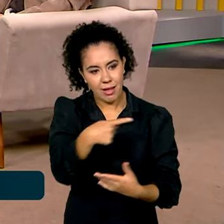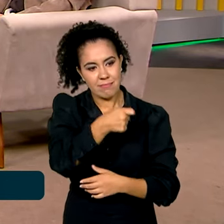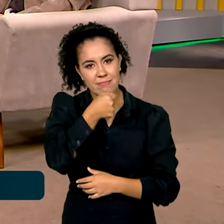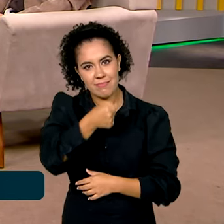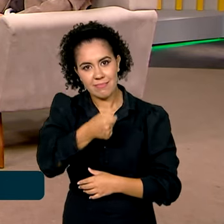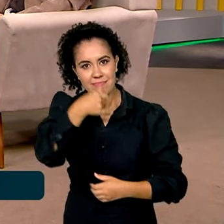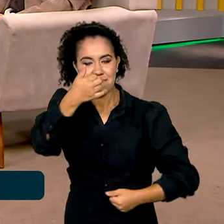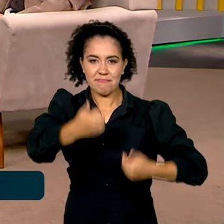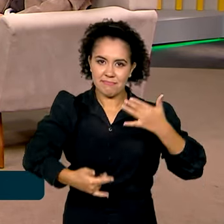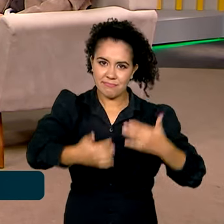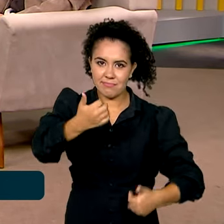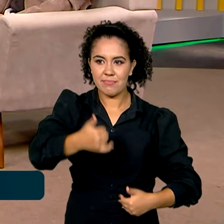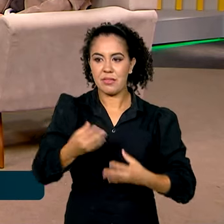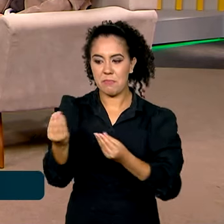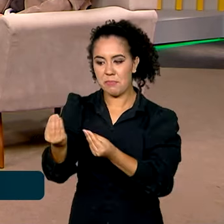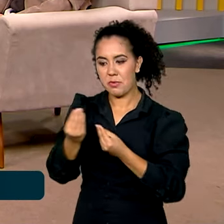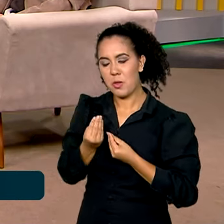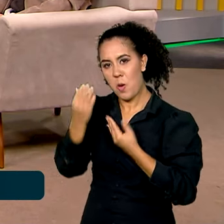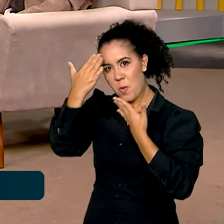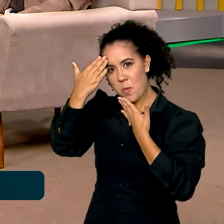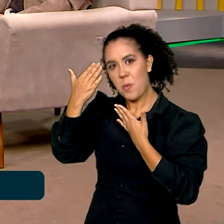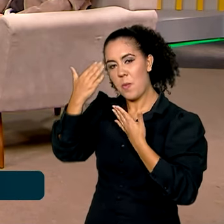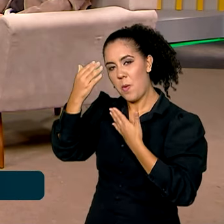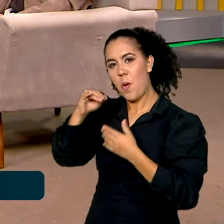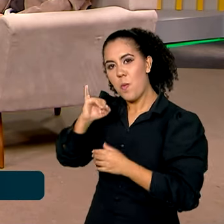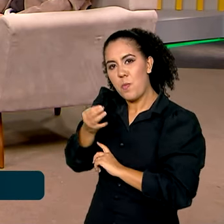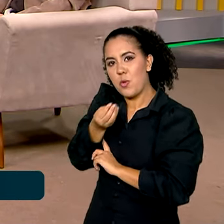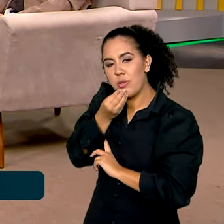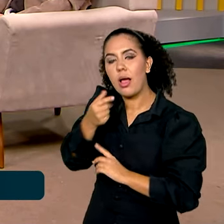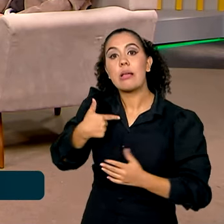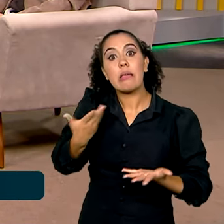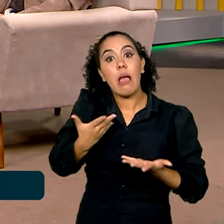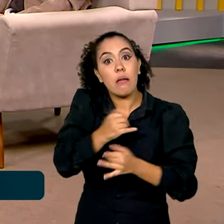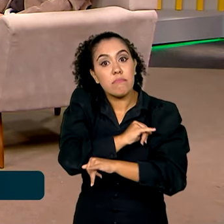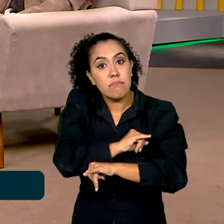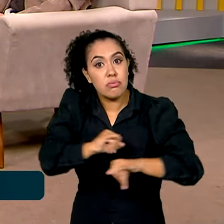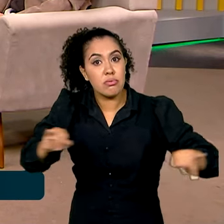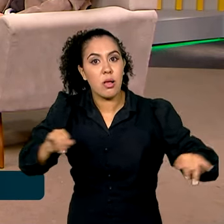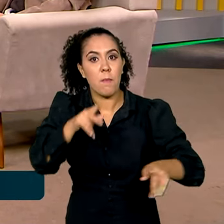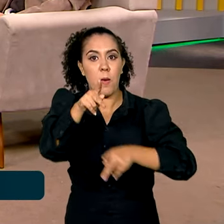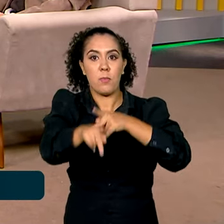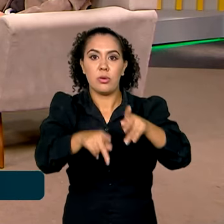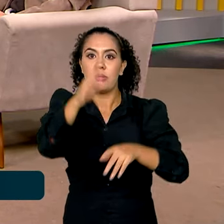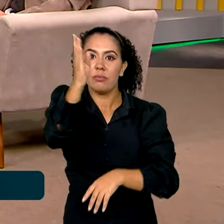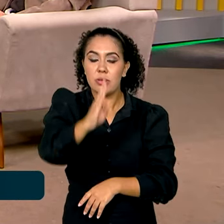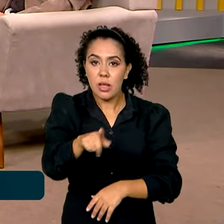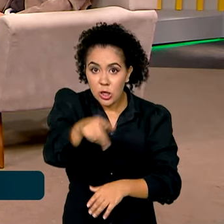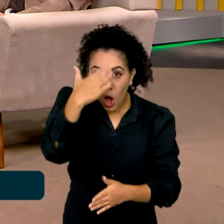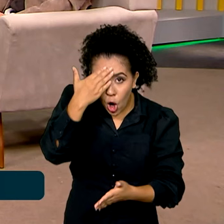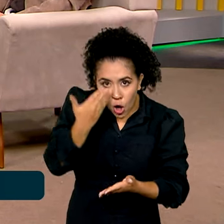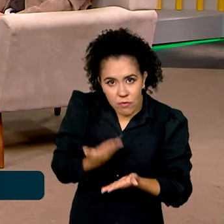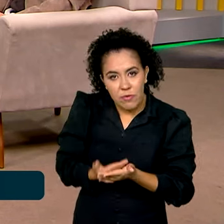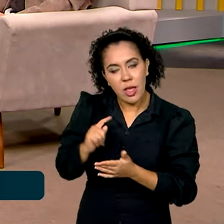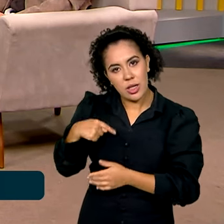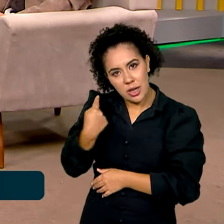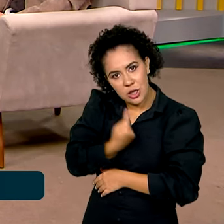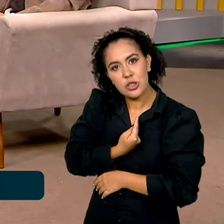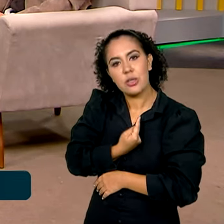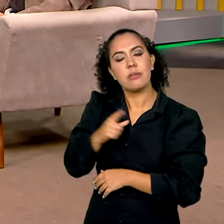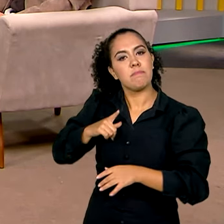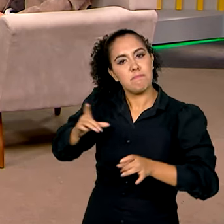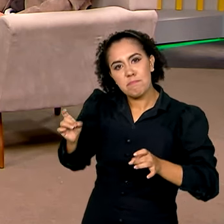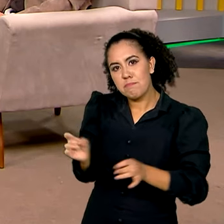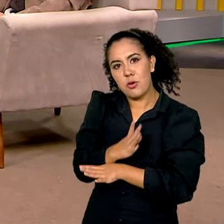oportunidade e queria deixar um recado para a população brasileira de que confie na Polícia Rodoviária Federal que nós estaremos sempre